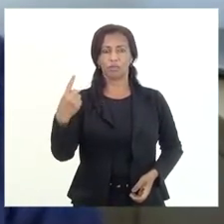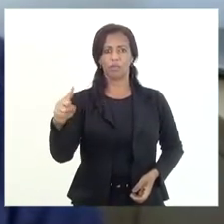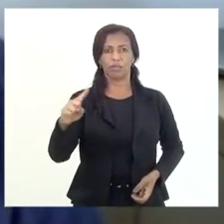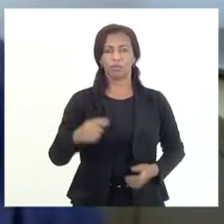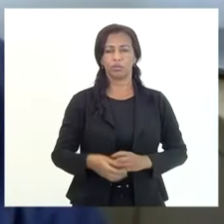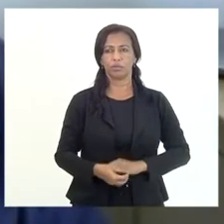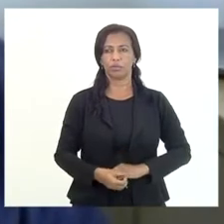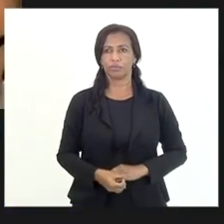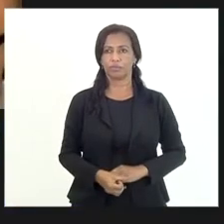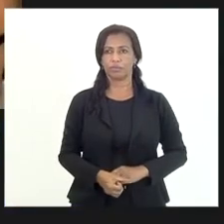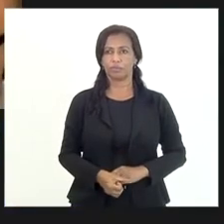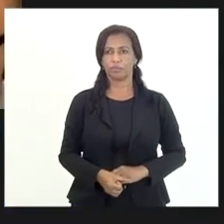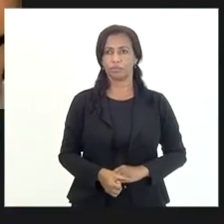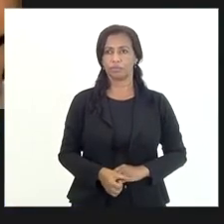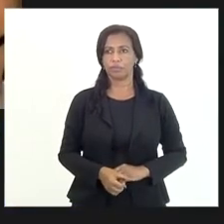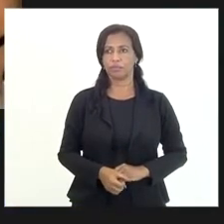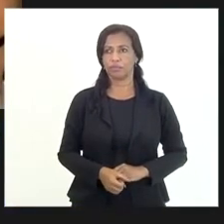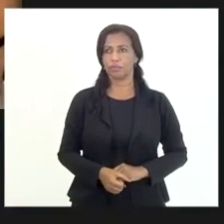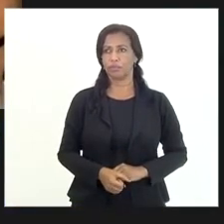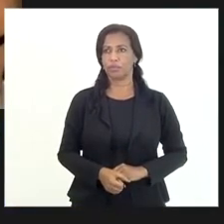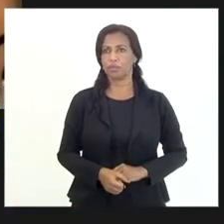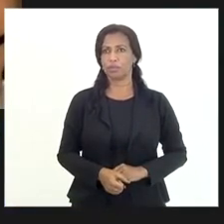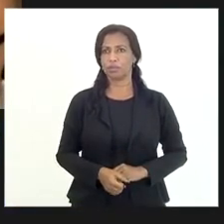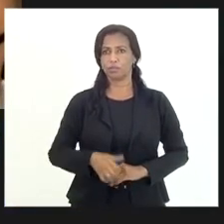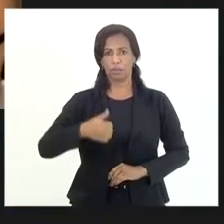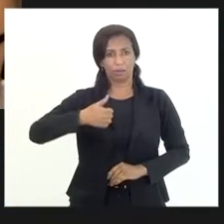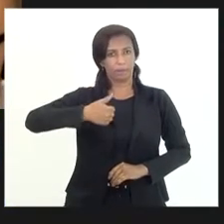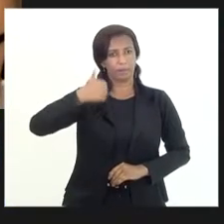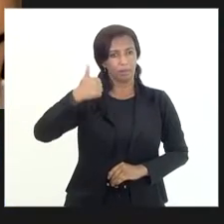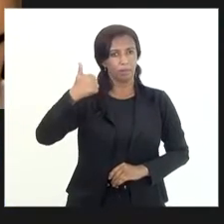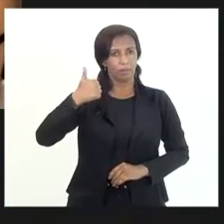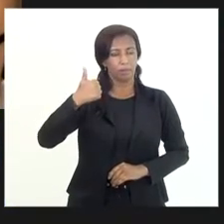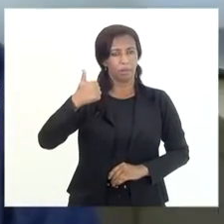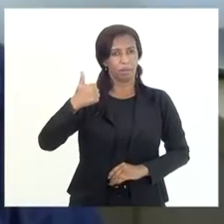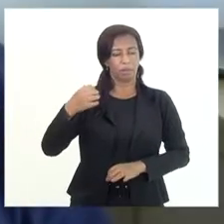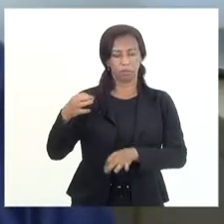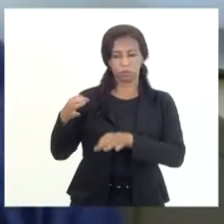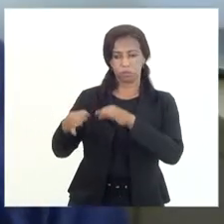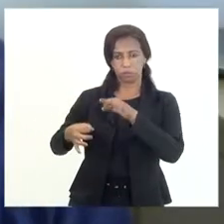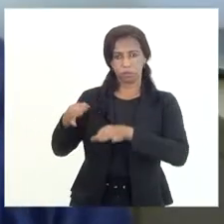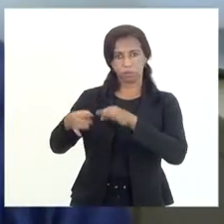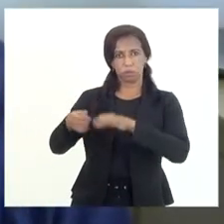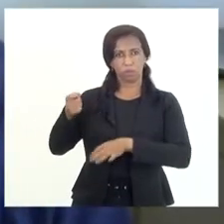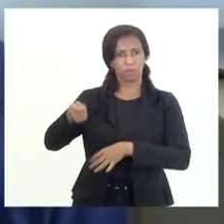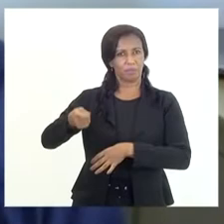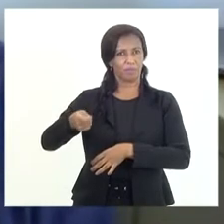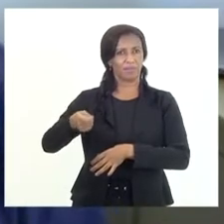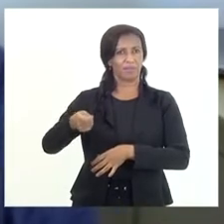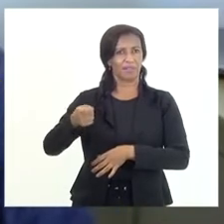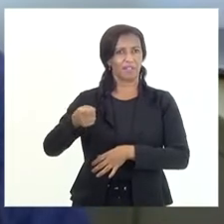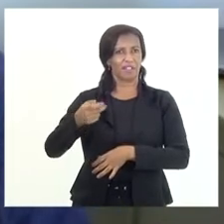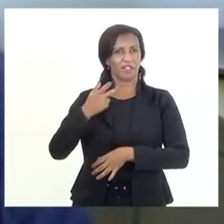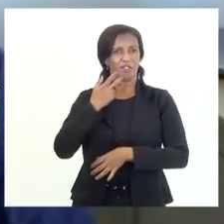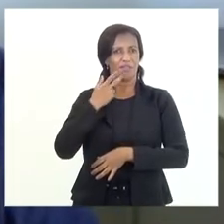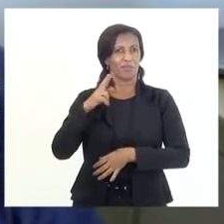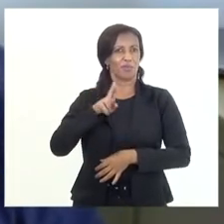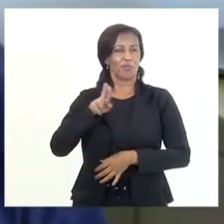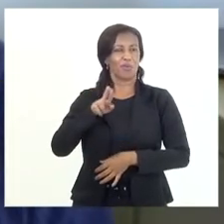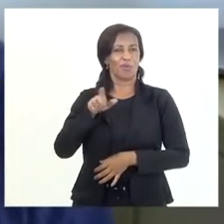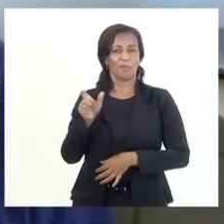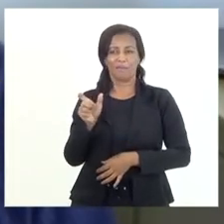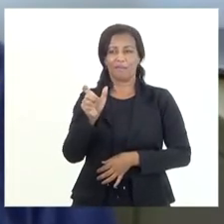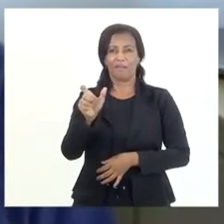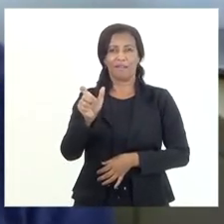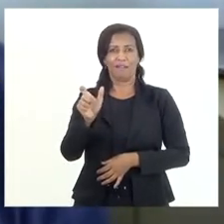O primeiro, copiando o tribunal, doutor, eu vou chamar de achado, o tribunal gostaria de usar desse